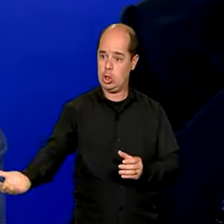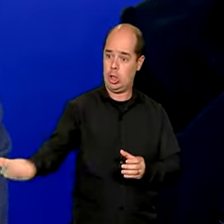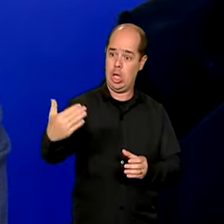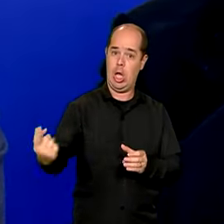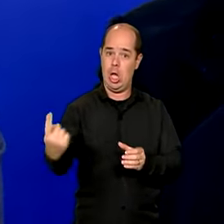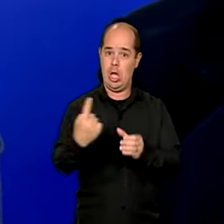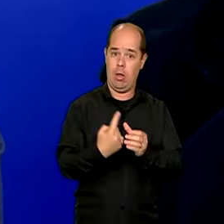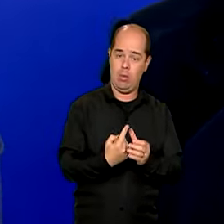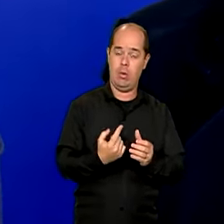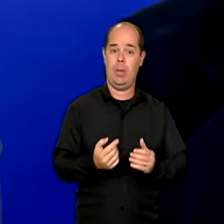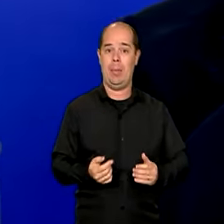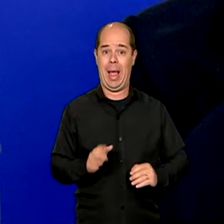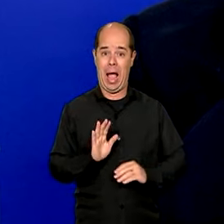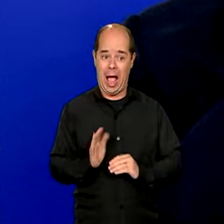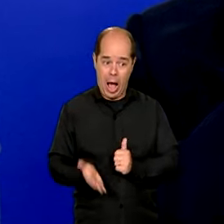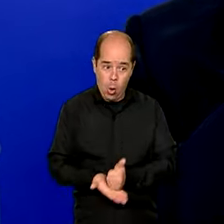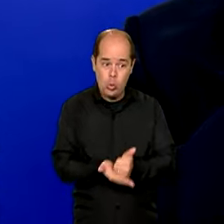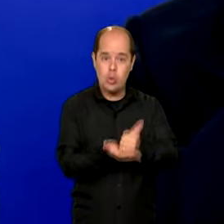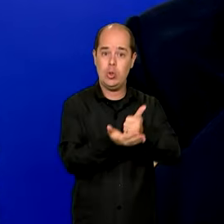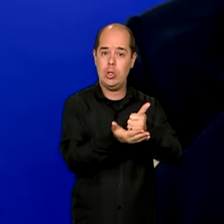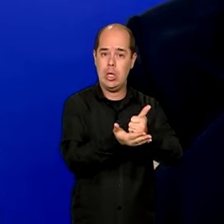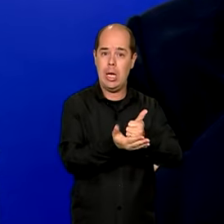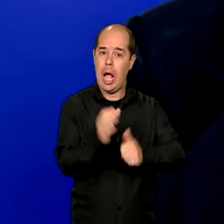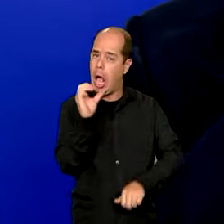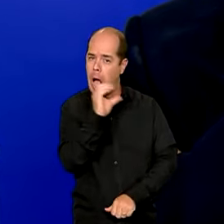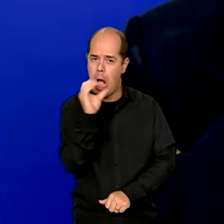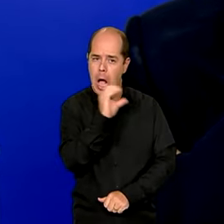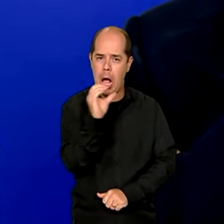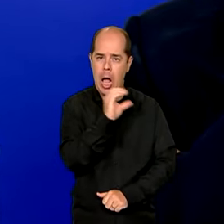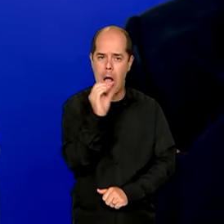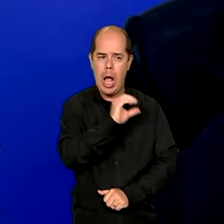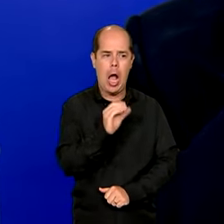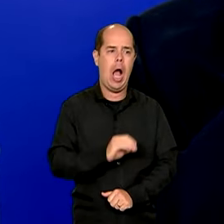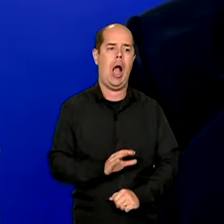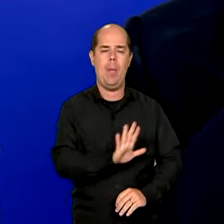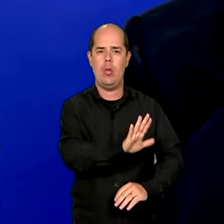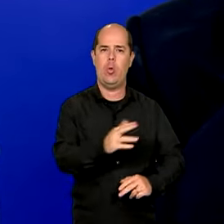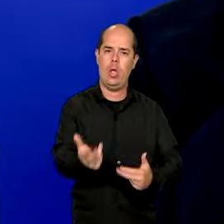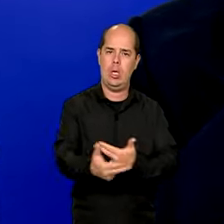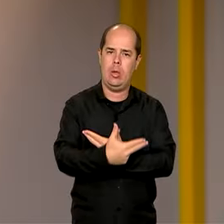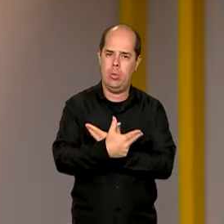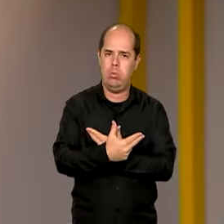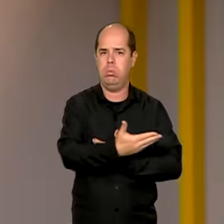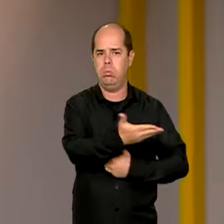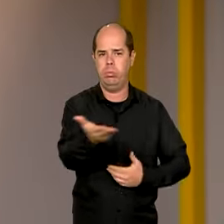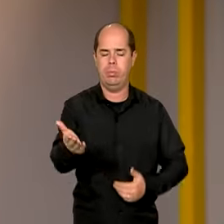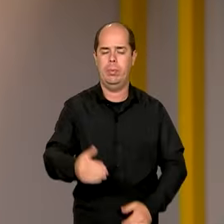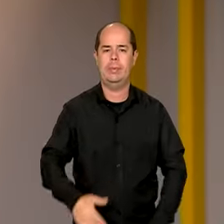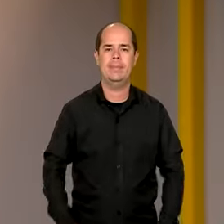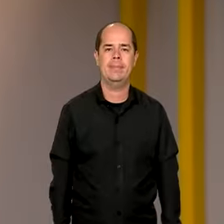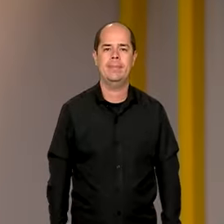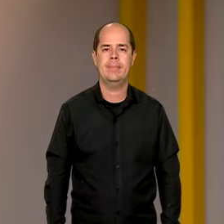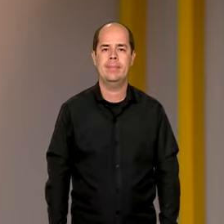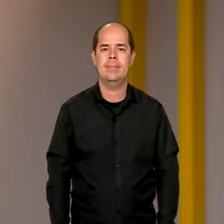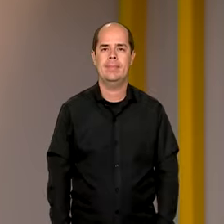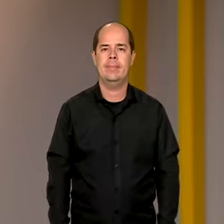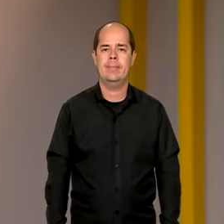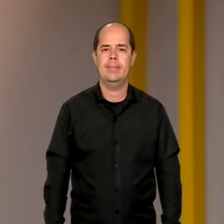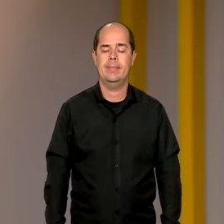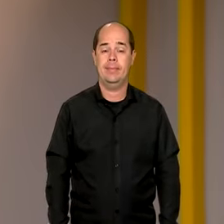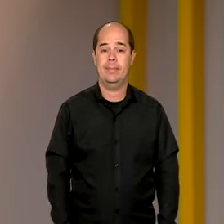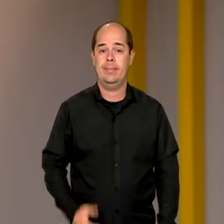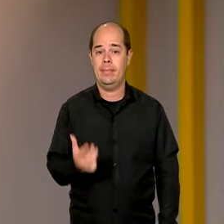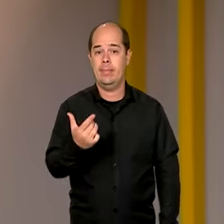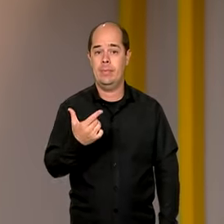possa auxiliar no curto prazo as forças de segurança. Outro decreto